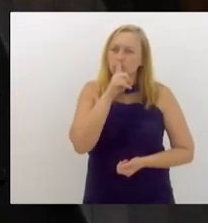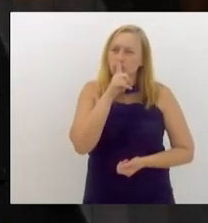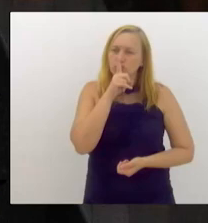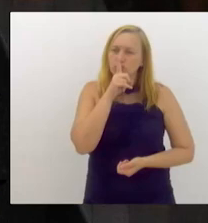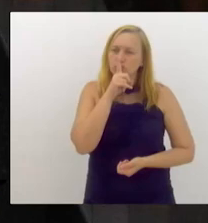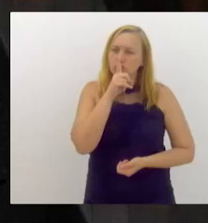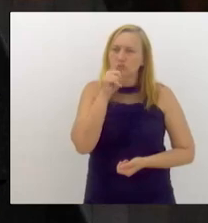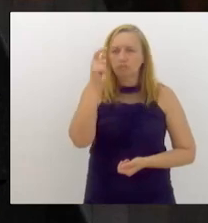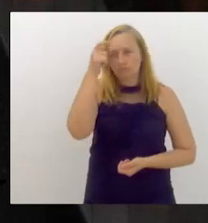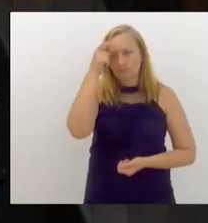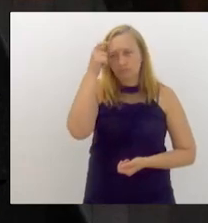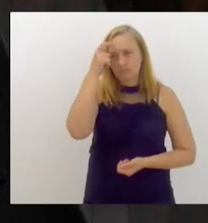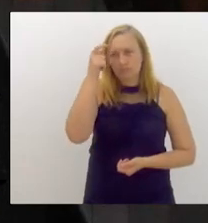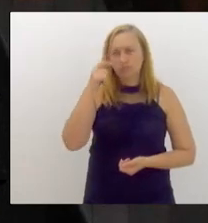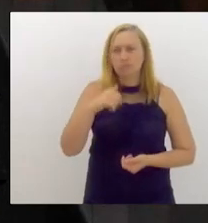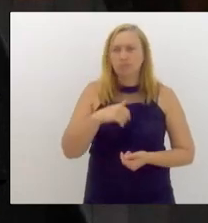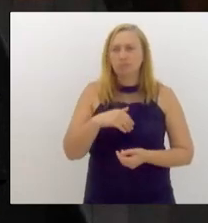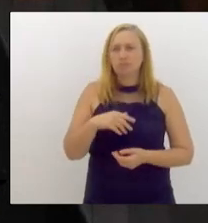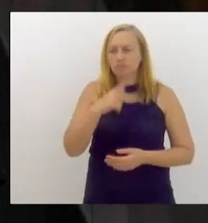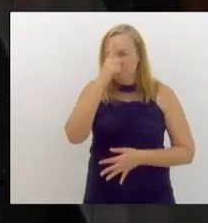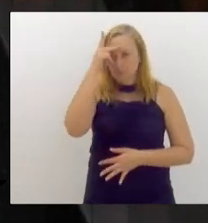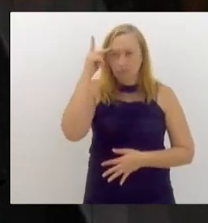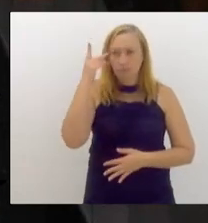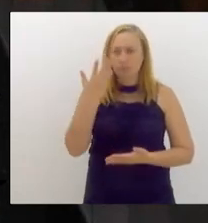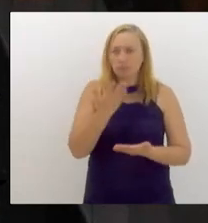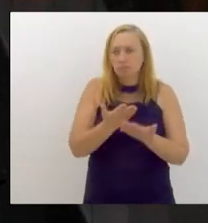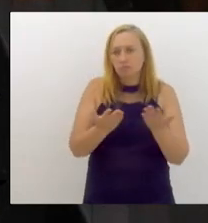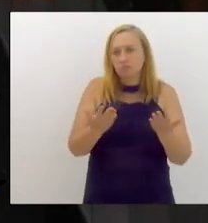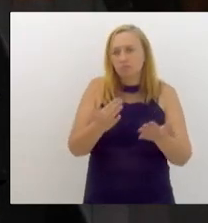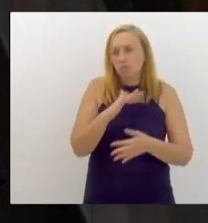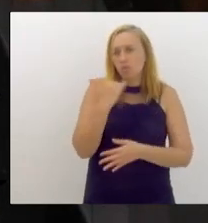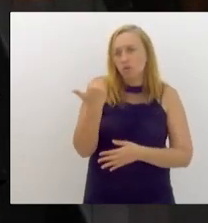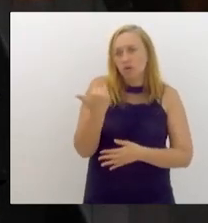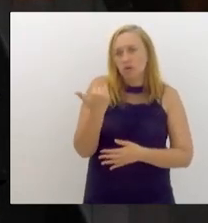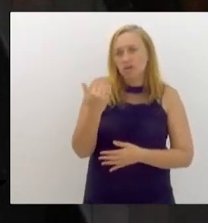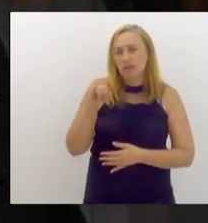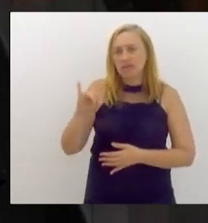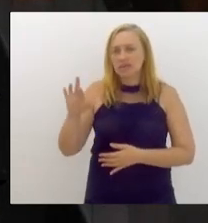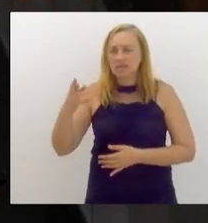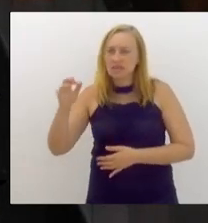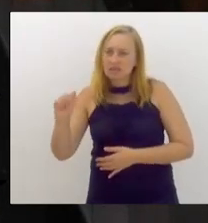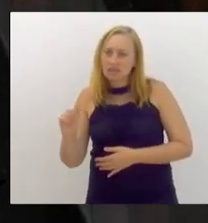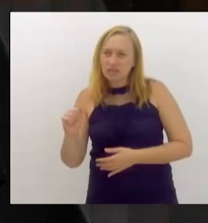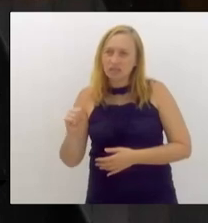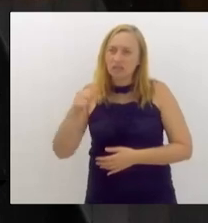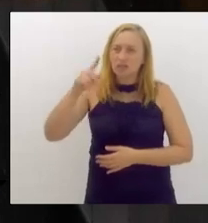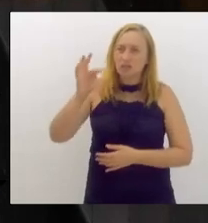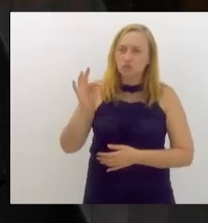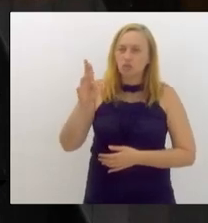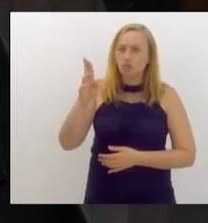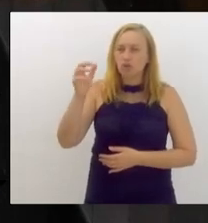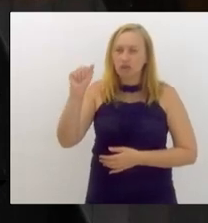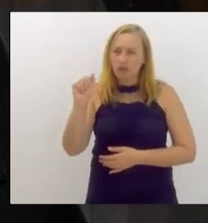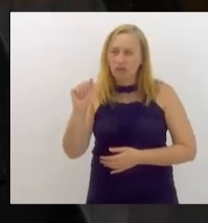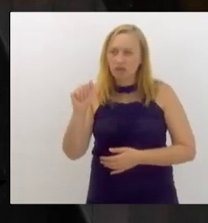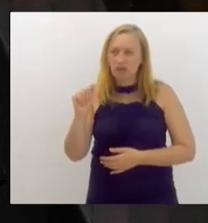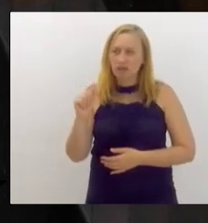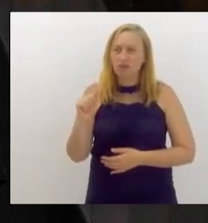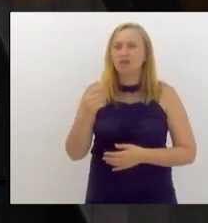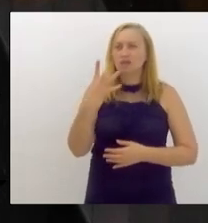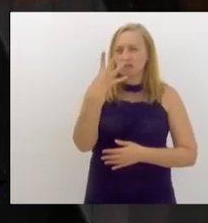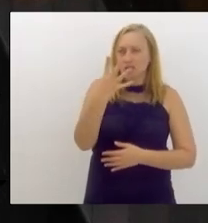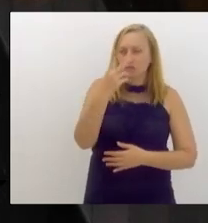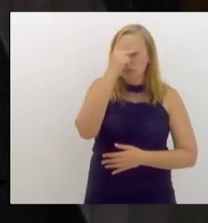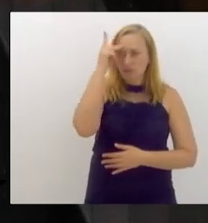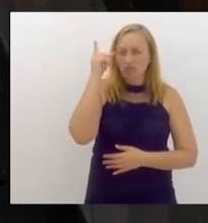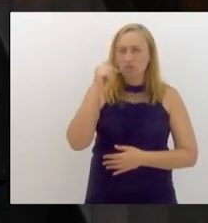em memória dessas pessoas que perderam suas vidas, tanto lá na Síria e na Turquia com o terremoto, e essas quatro